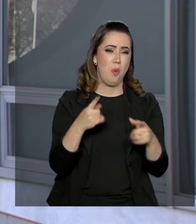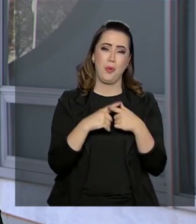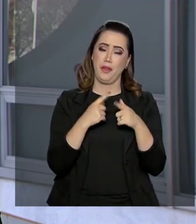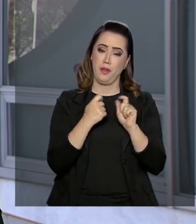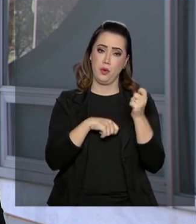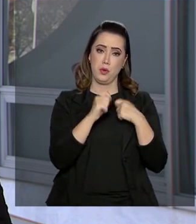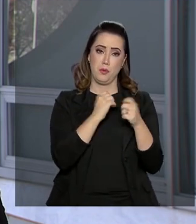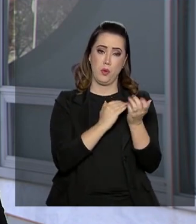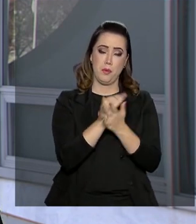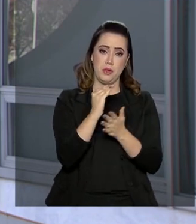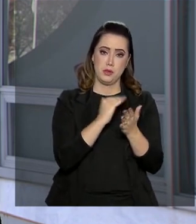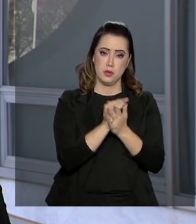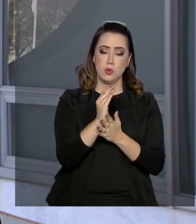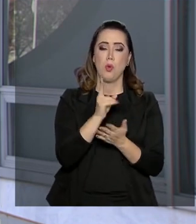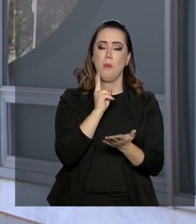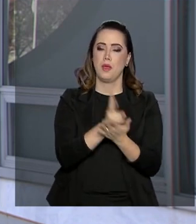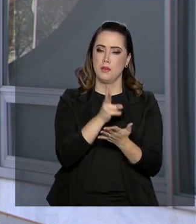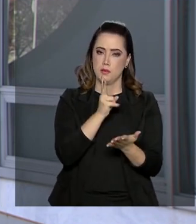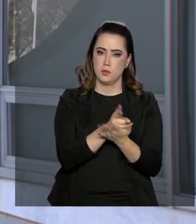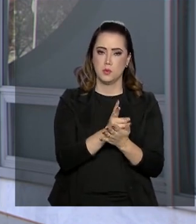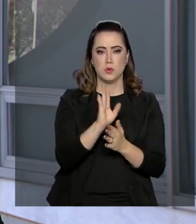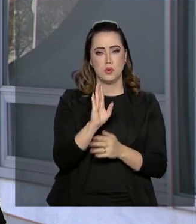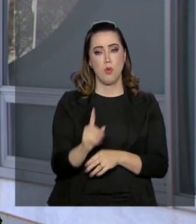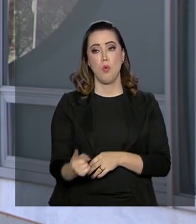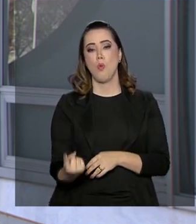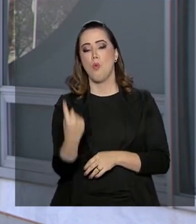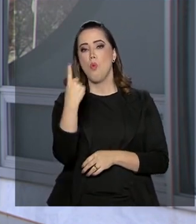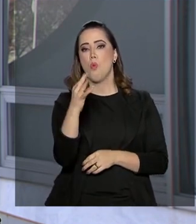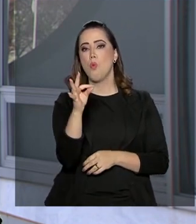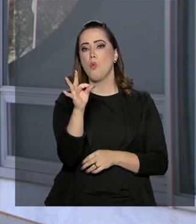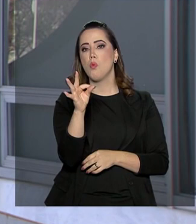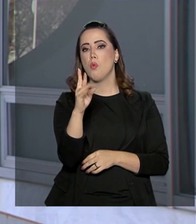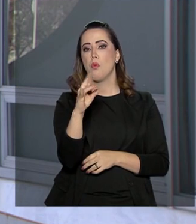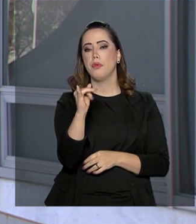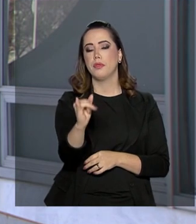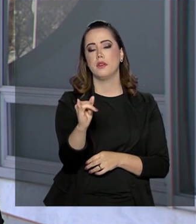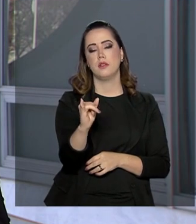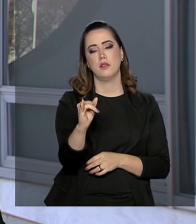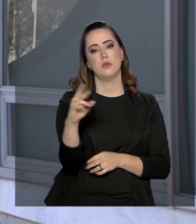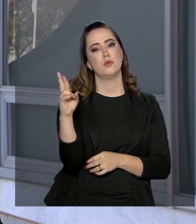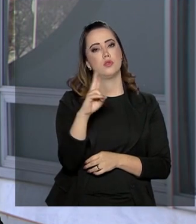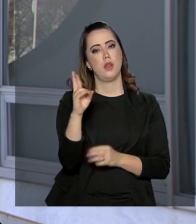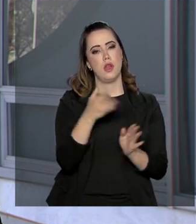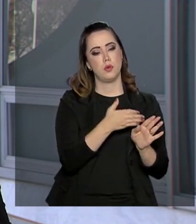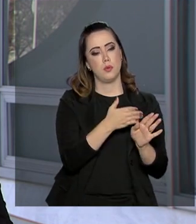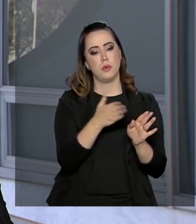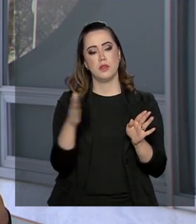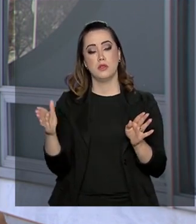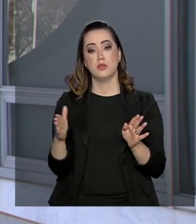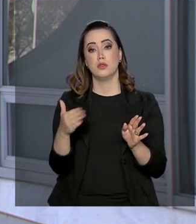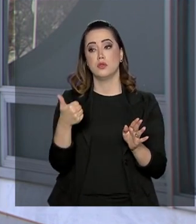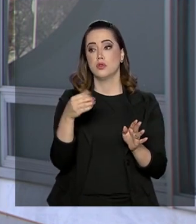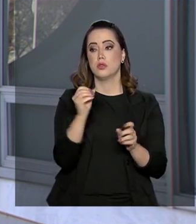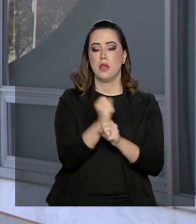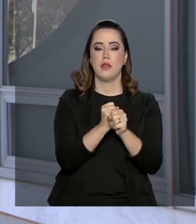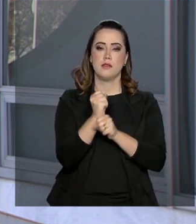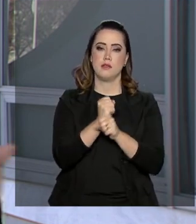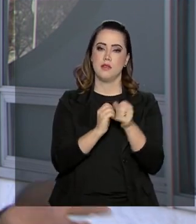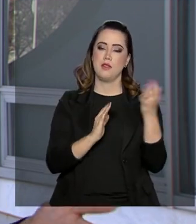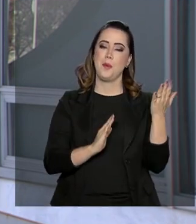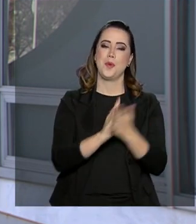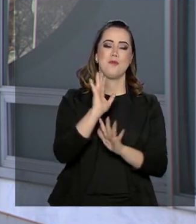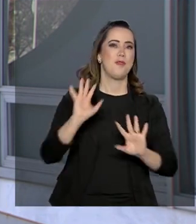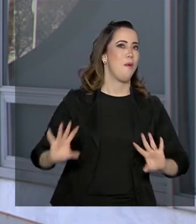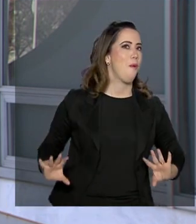prevista inicialmente foi mantida ali na casa de um trilhão de reais em 10 anos. Essa aprovação foi muito comemorada pelo governo.